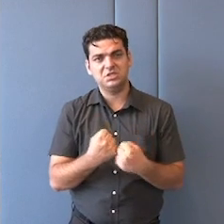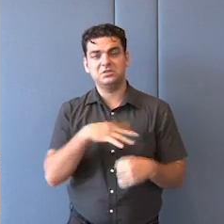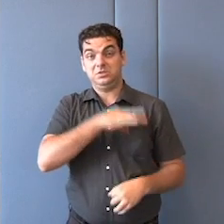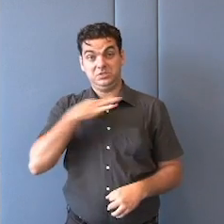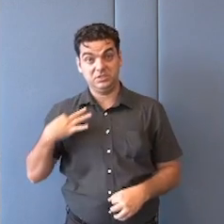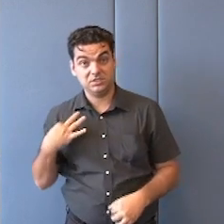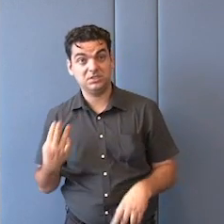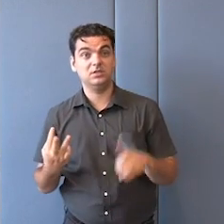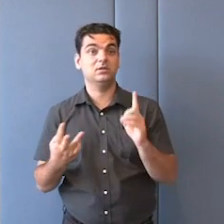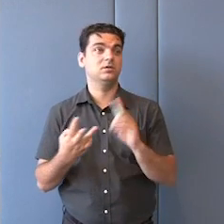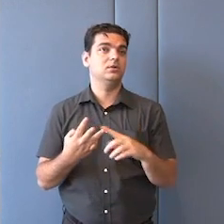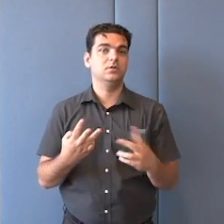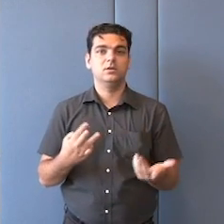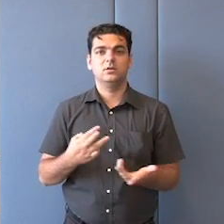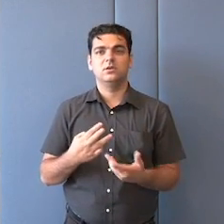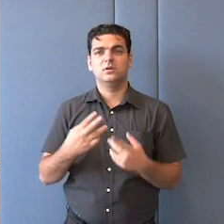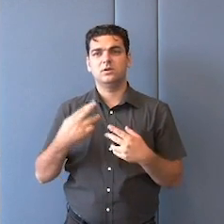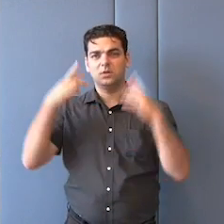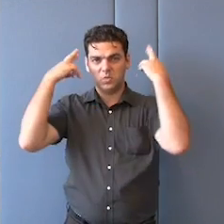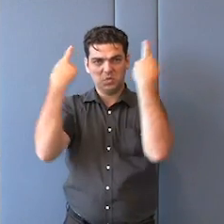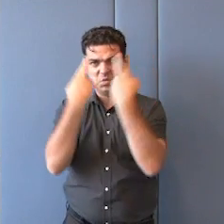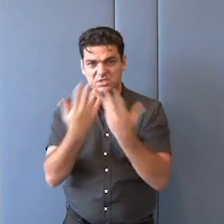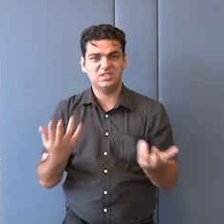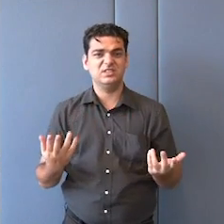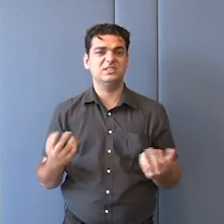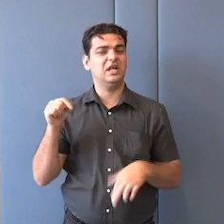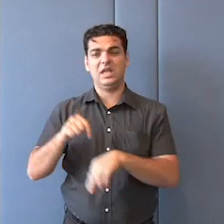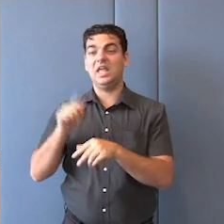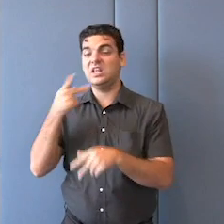se colocam no mundo como uma nação, não como uma pós-nação.